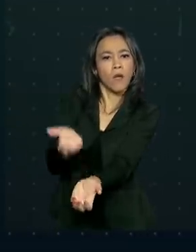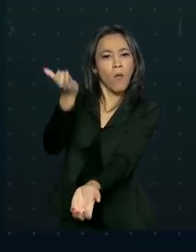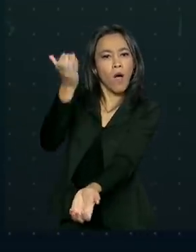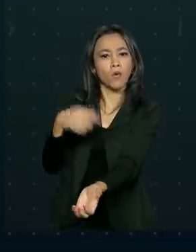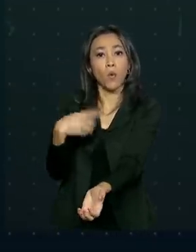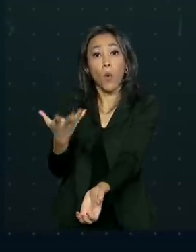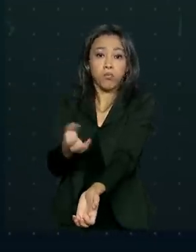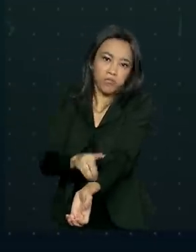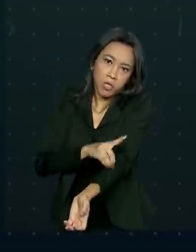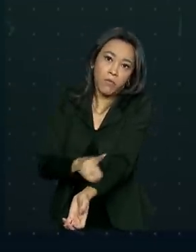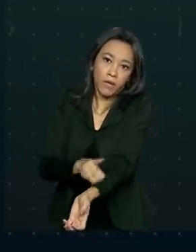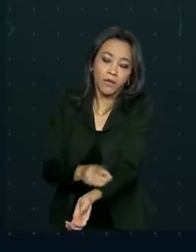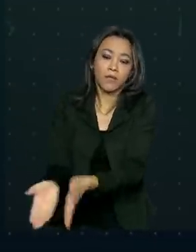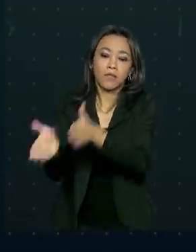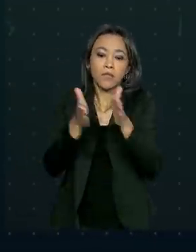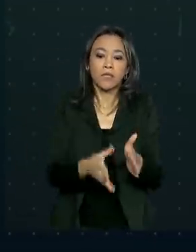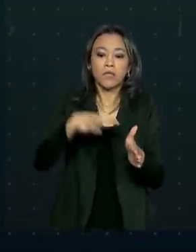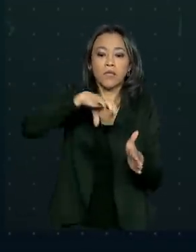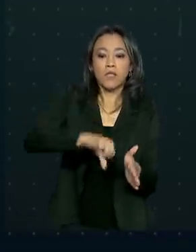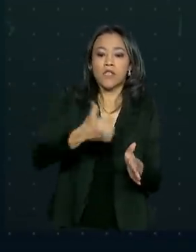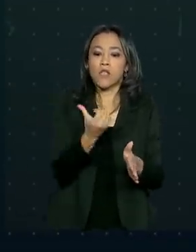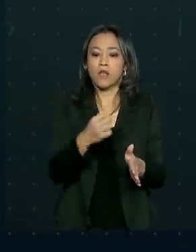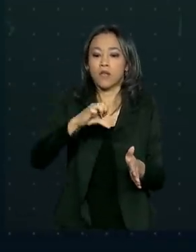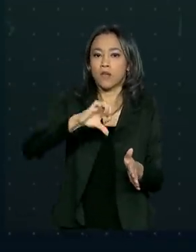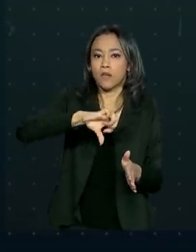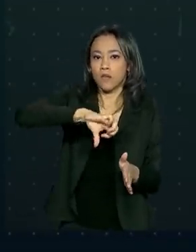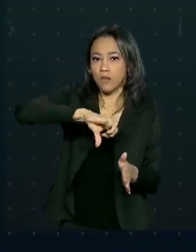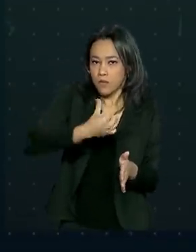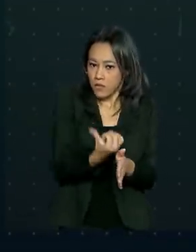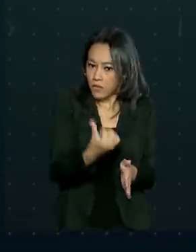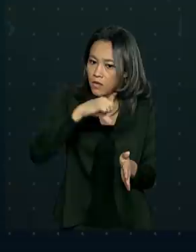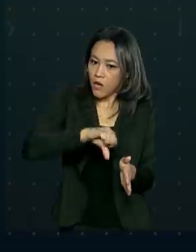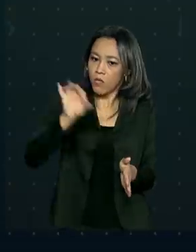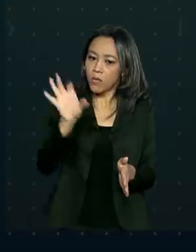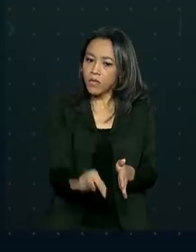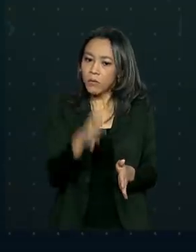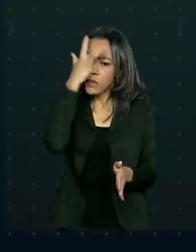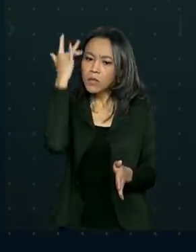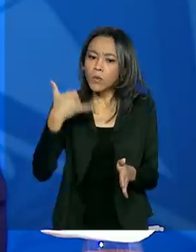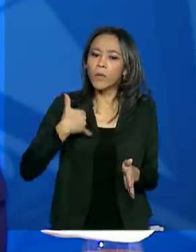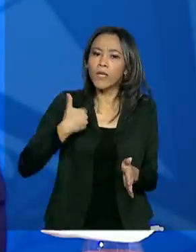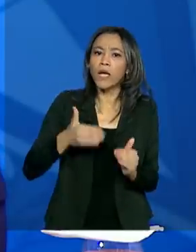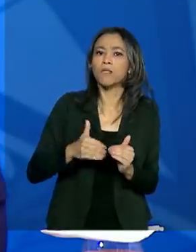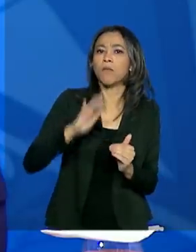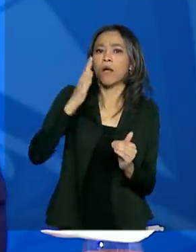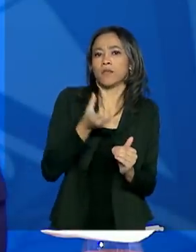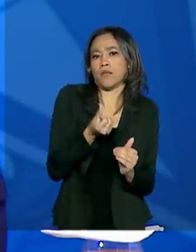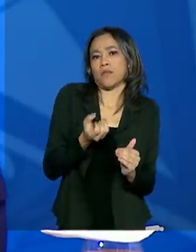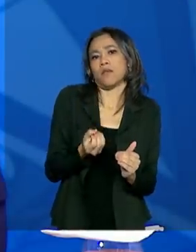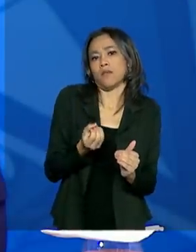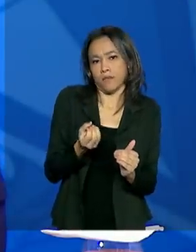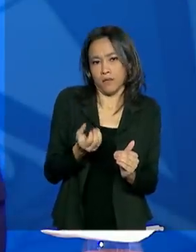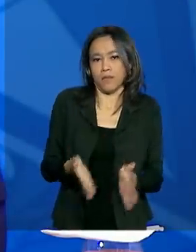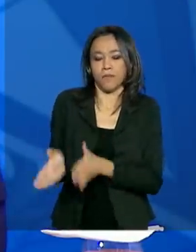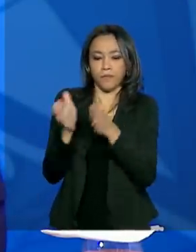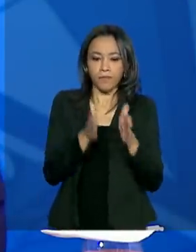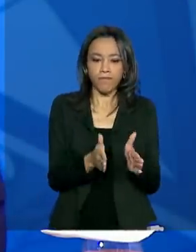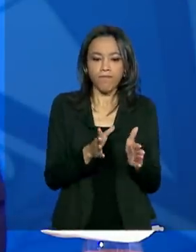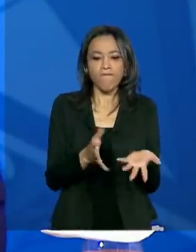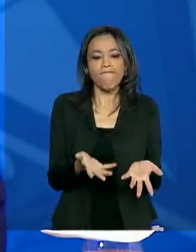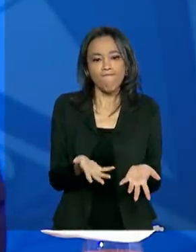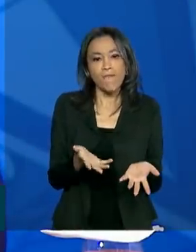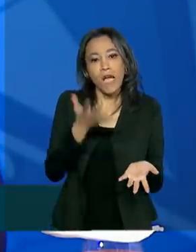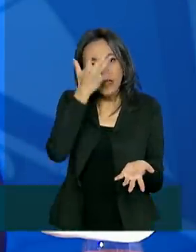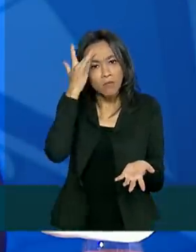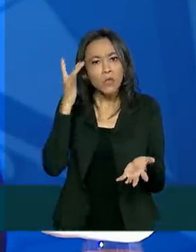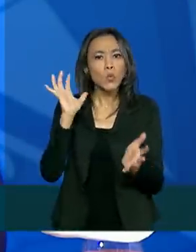diabetes. E 69% das mortes são de pessoas com mais de 60 anos. Efetivamente, as pessoas com